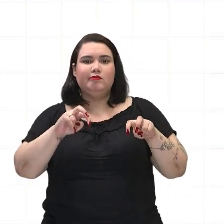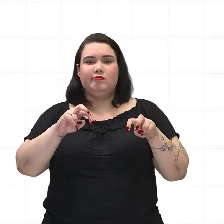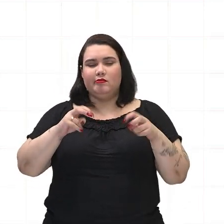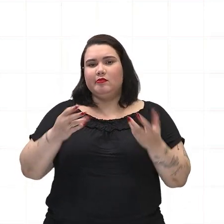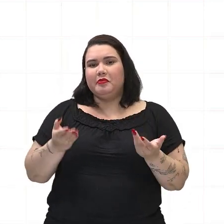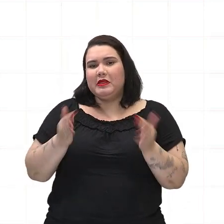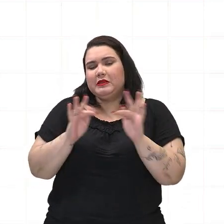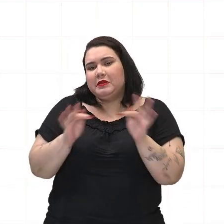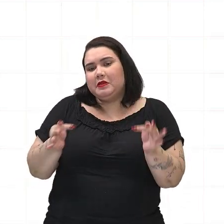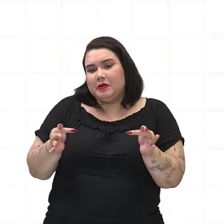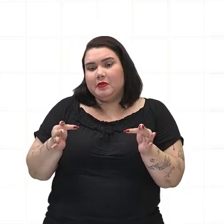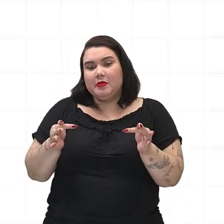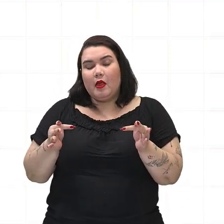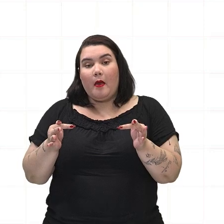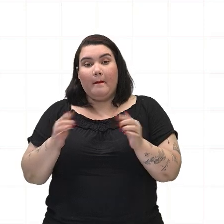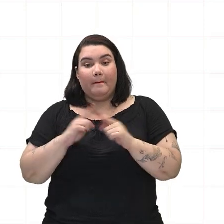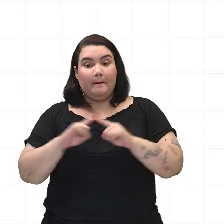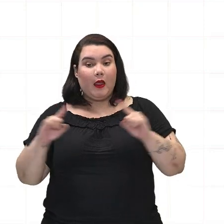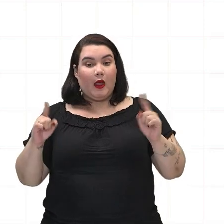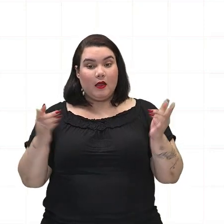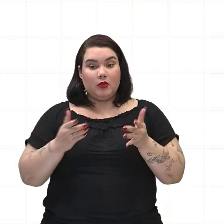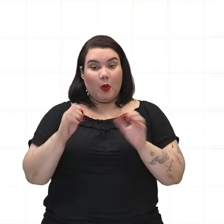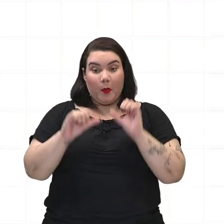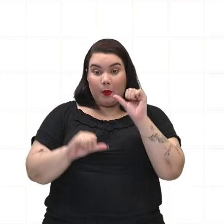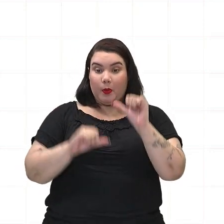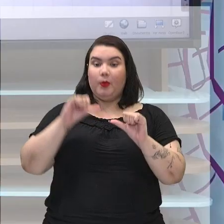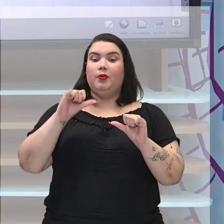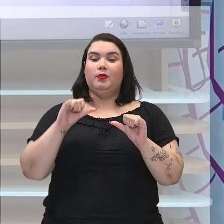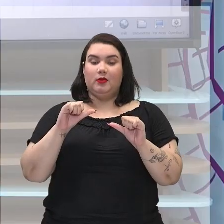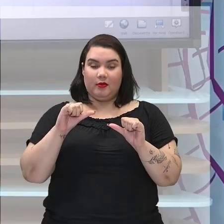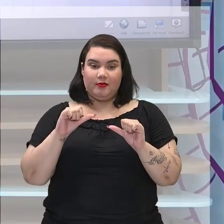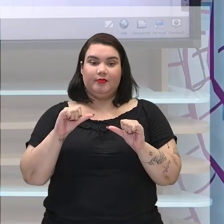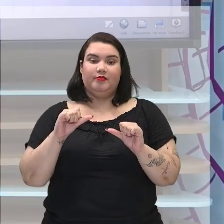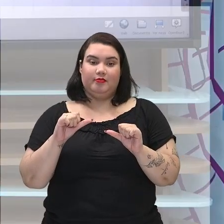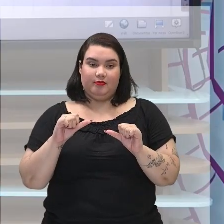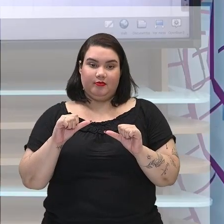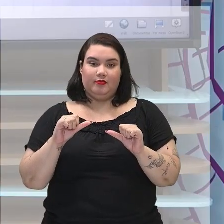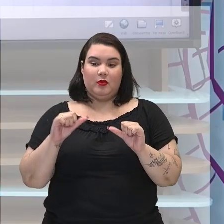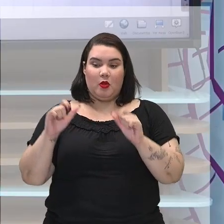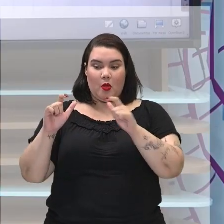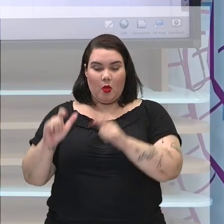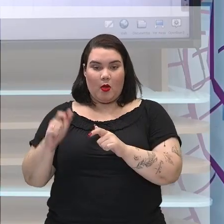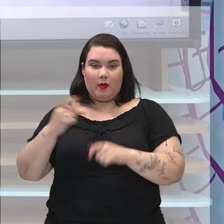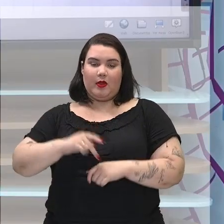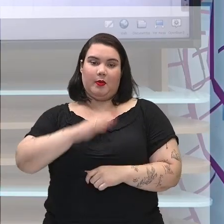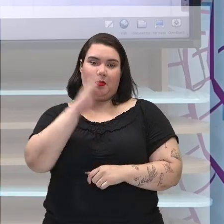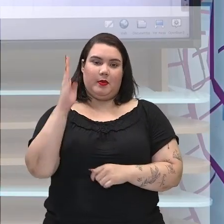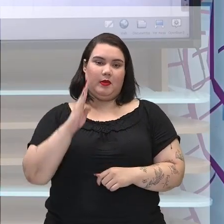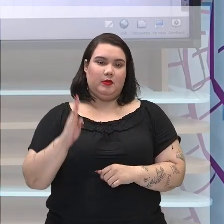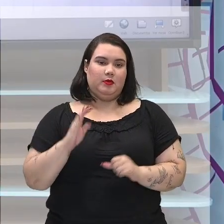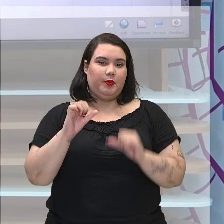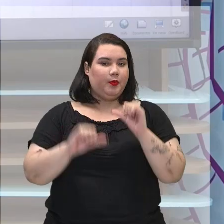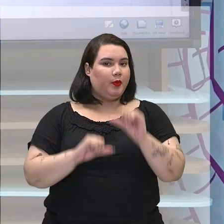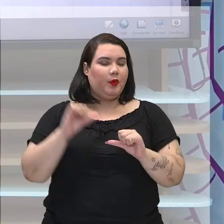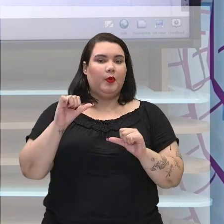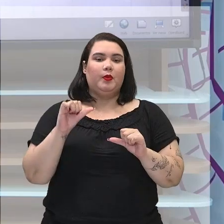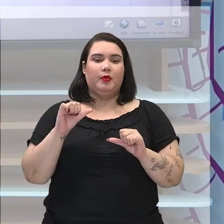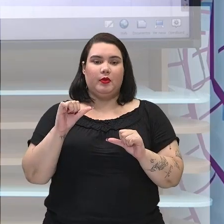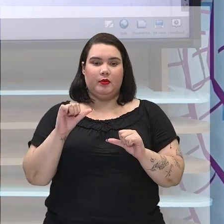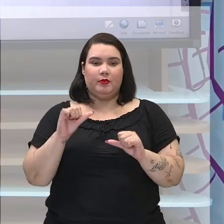mas agora você muda o patamar, né, do território brasileiro, você muda de patamar.